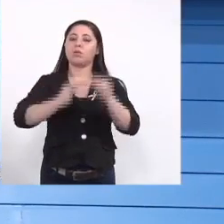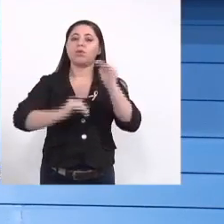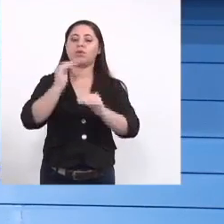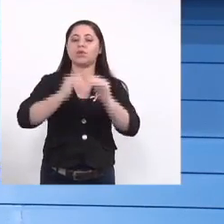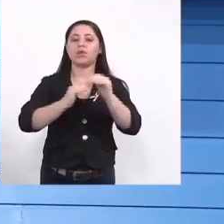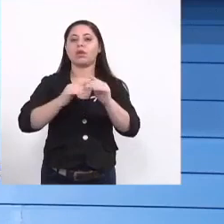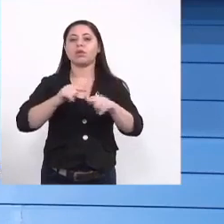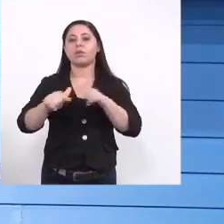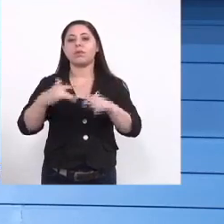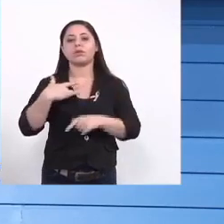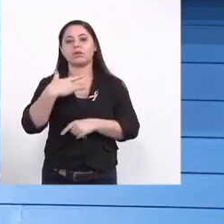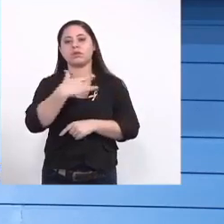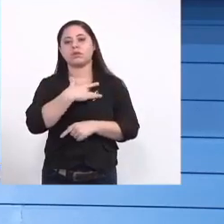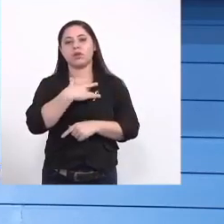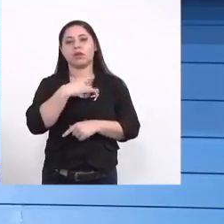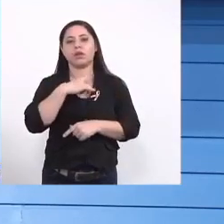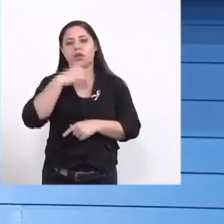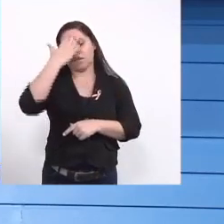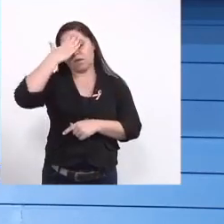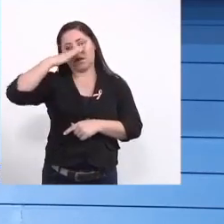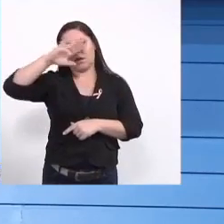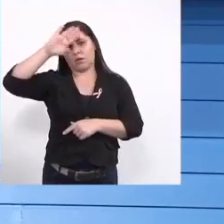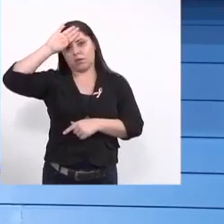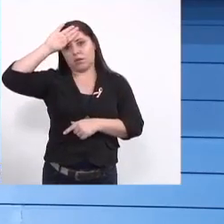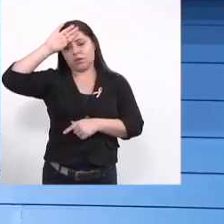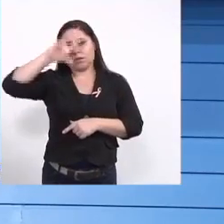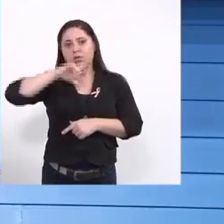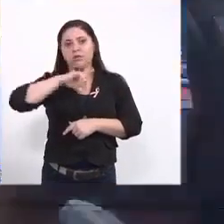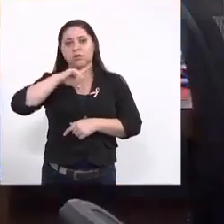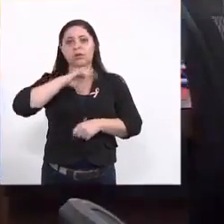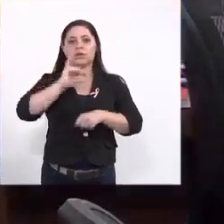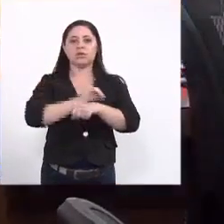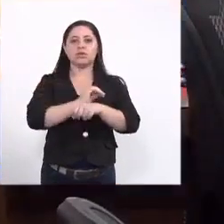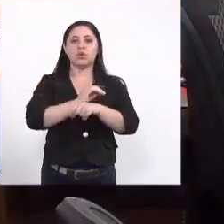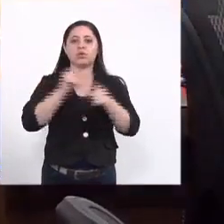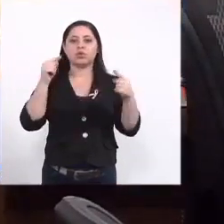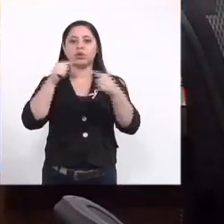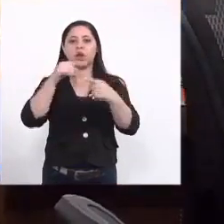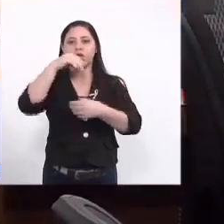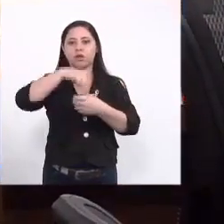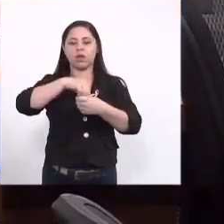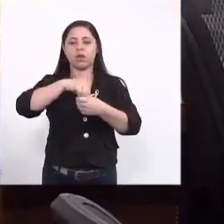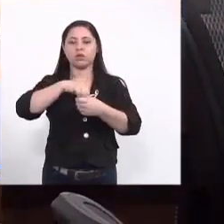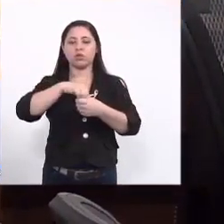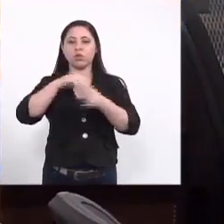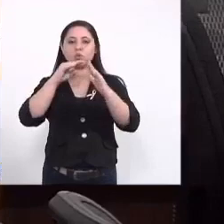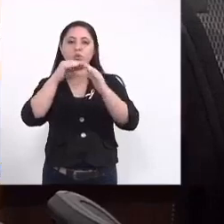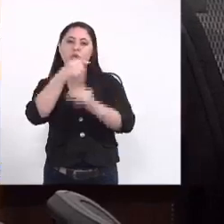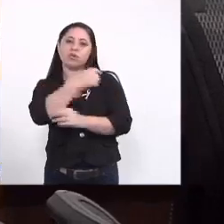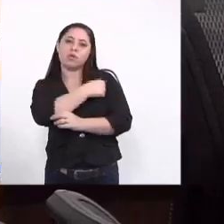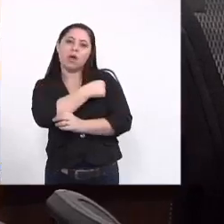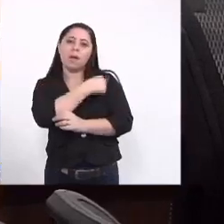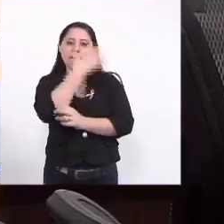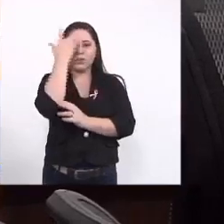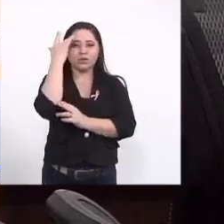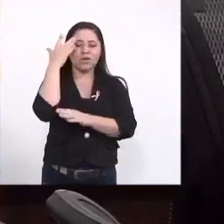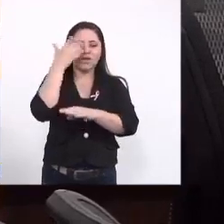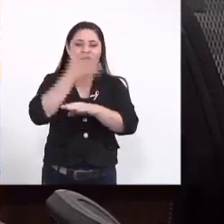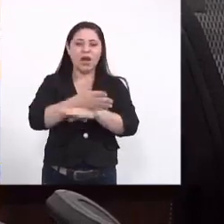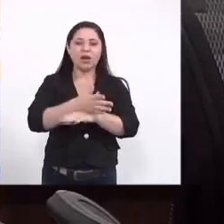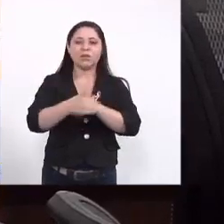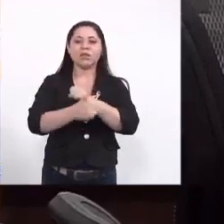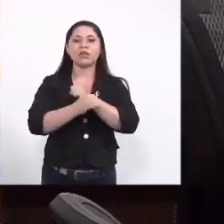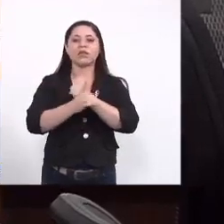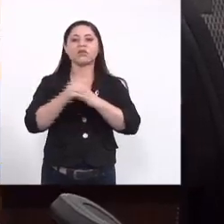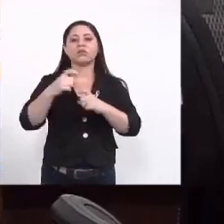trabalham no agente de saúde temos aqui o pessoal da enfermagem que tem ações diretamente dentro do posto a pessoa que está ali para ser